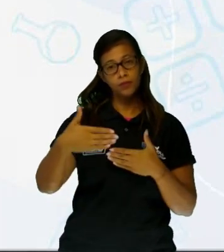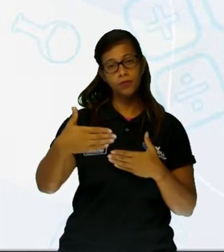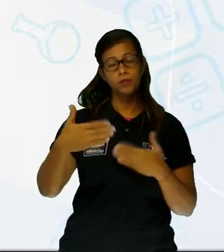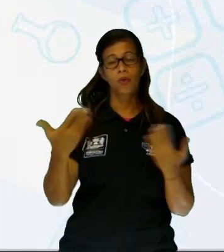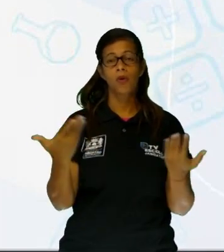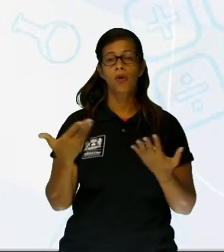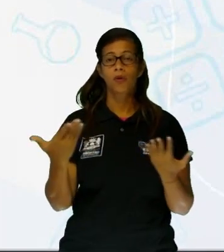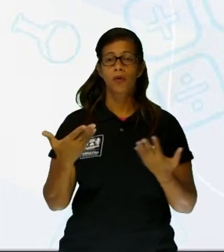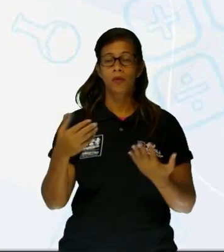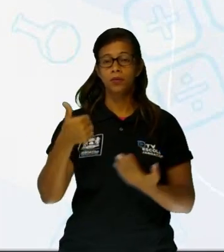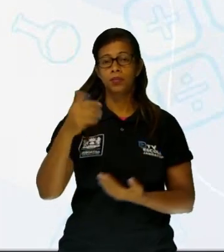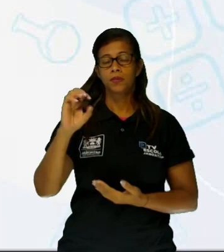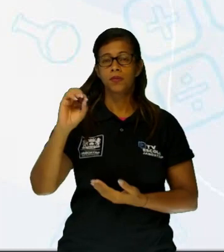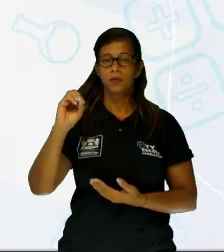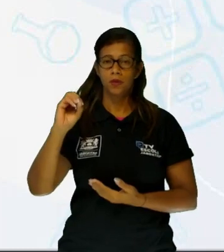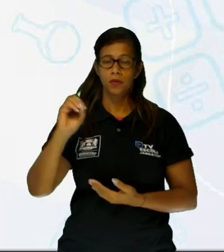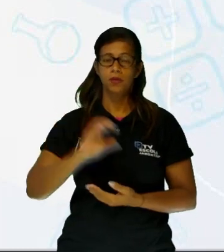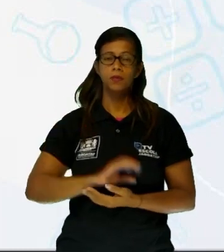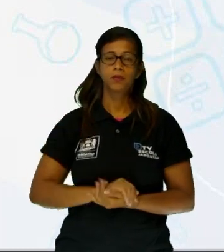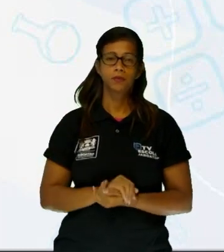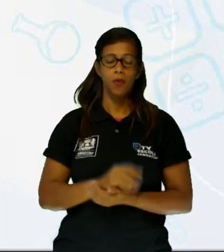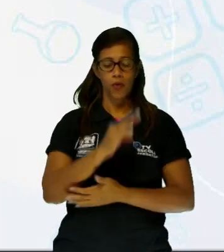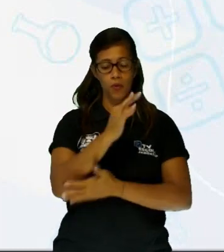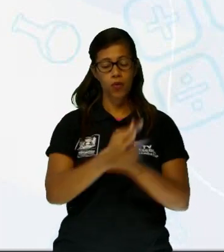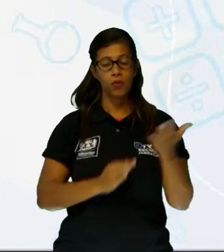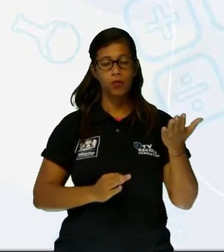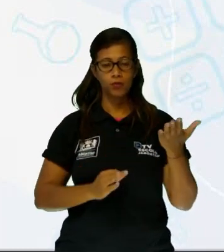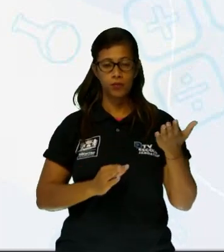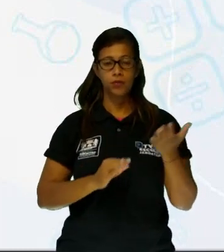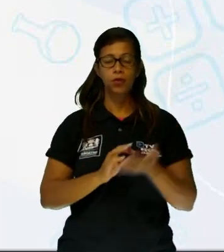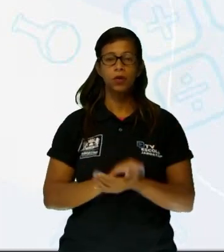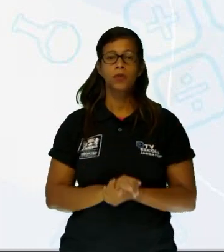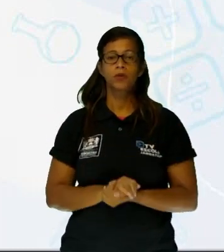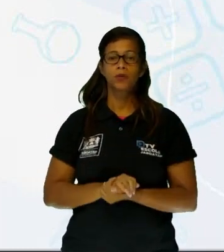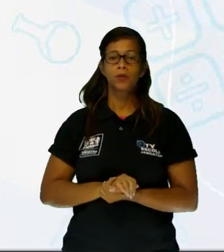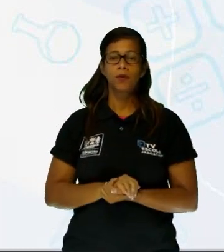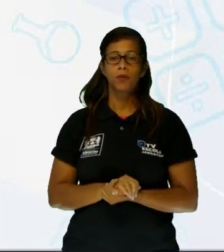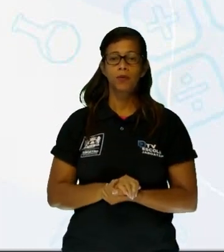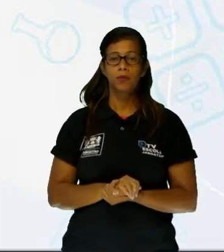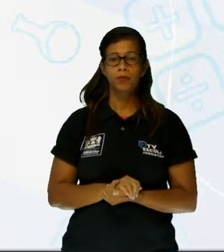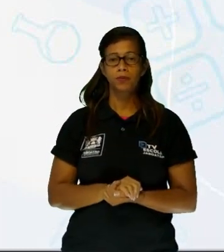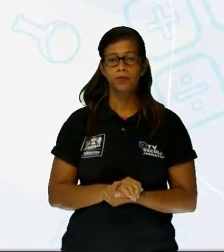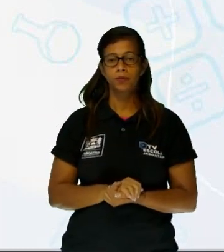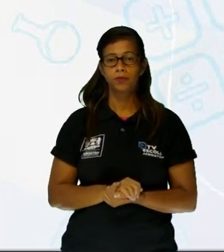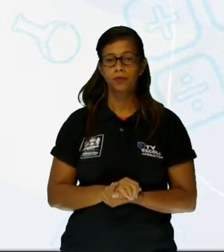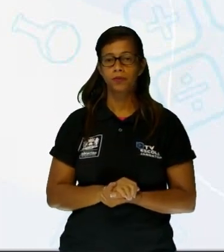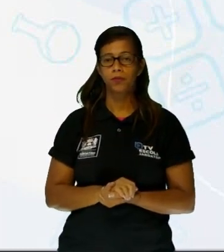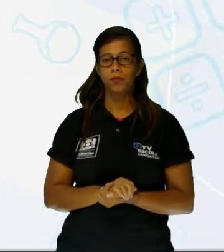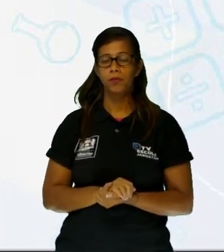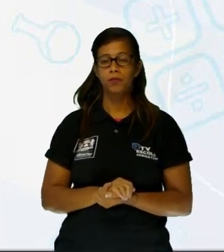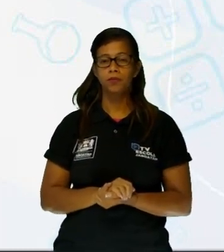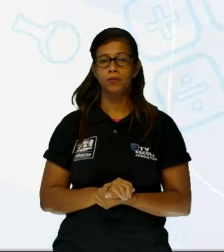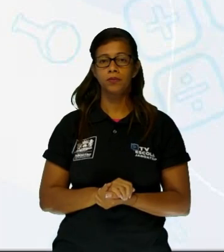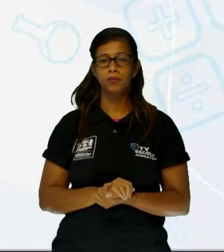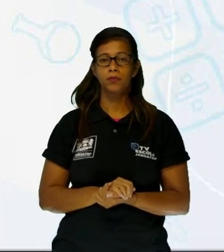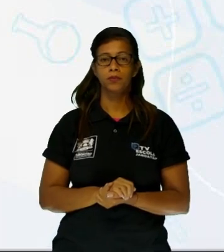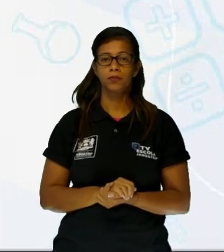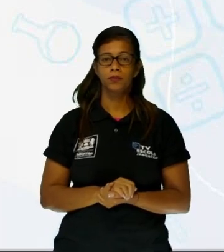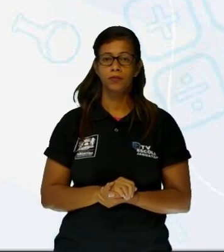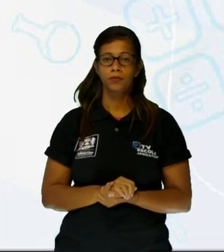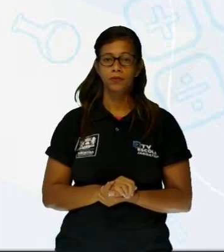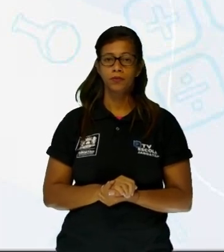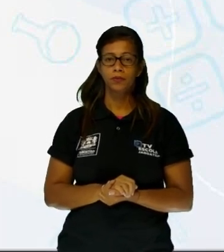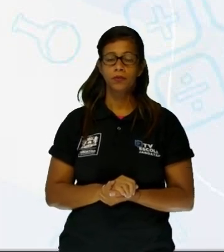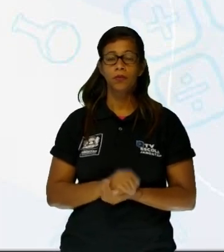agora para a questão número 10. Ainda sobre o texto multimodal visto na questão 9, né? Assinado a